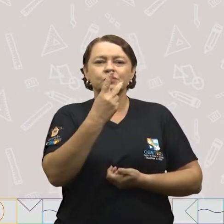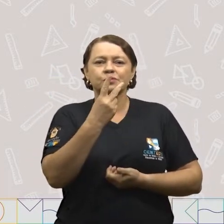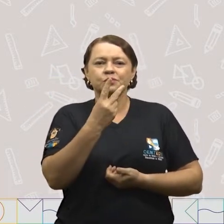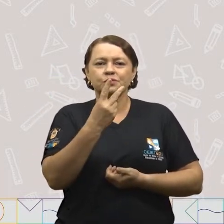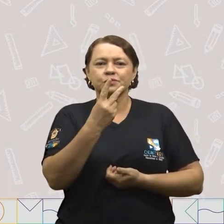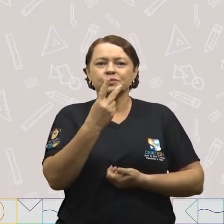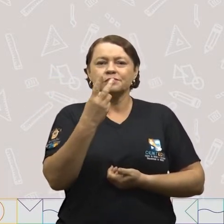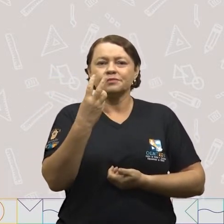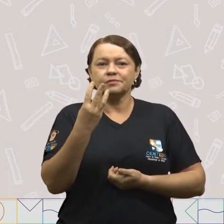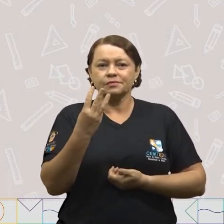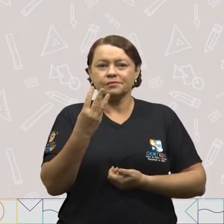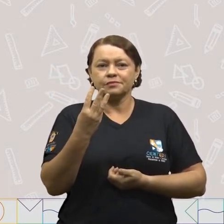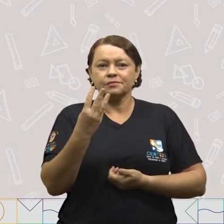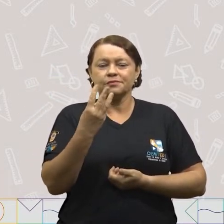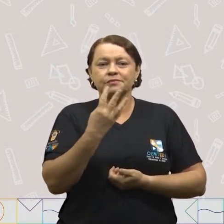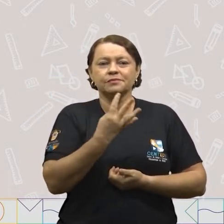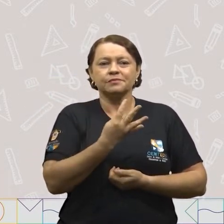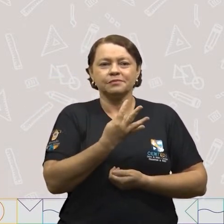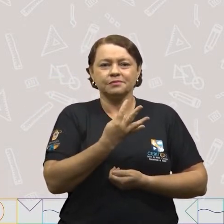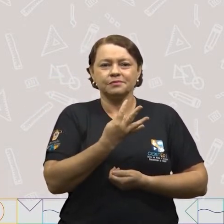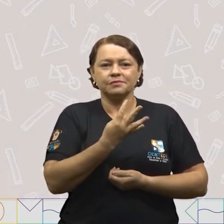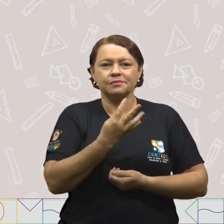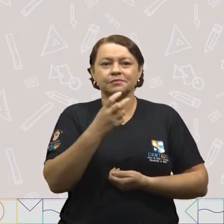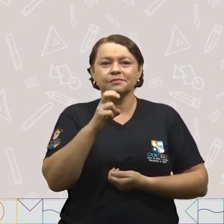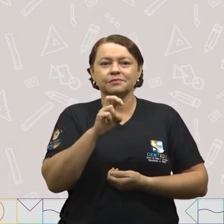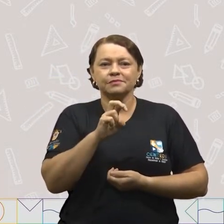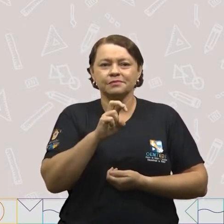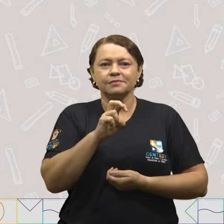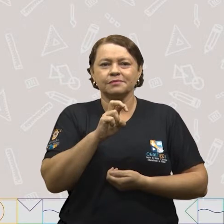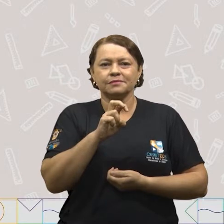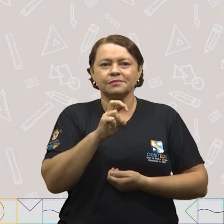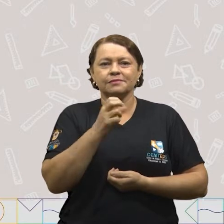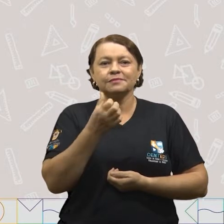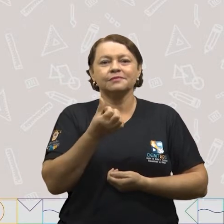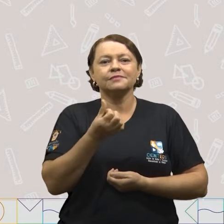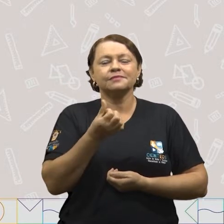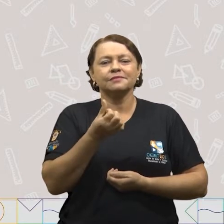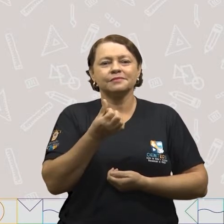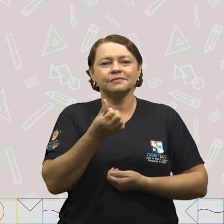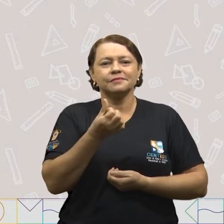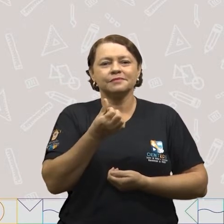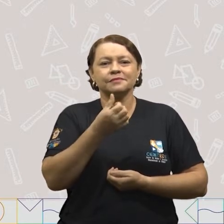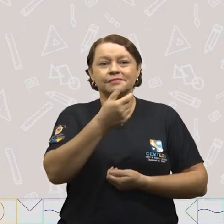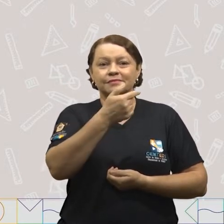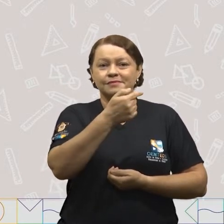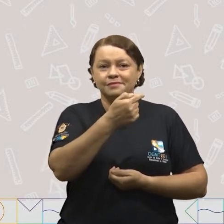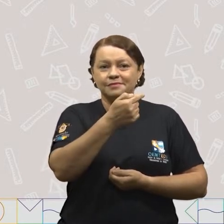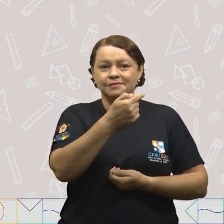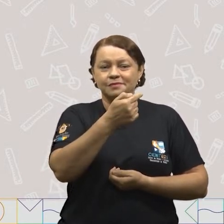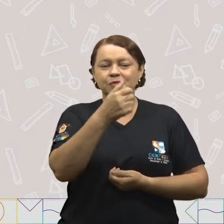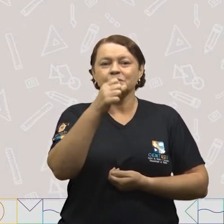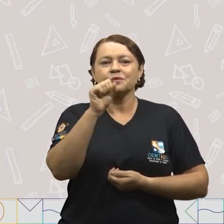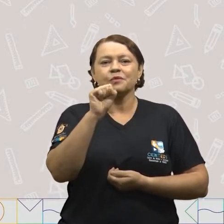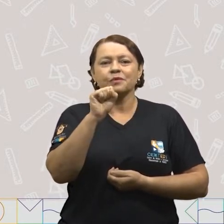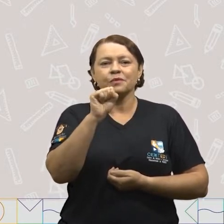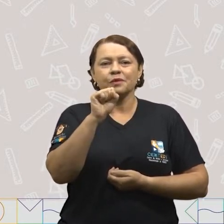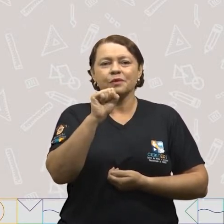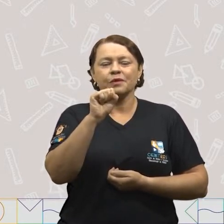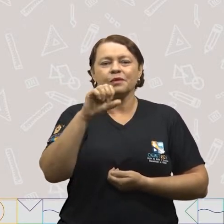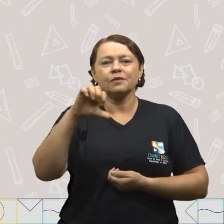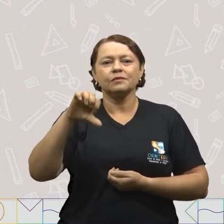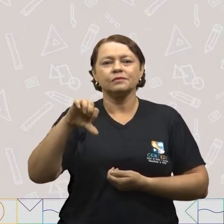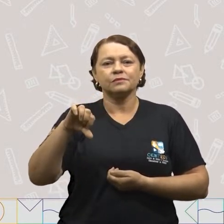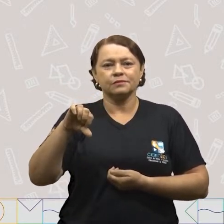dois, três, quatro, cinco, seis, sete, oito,